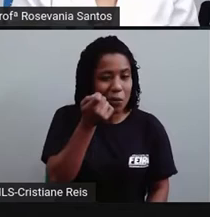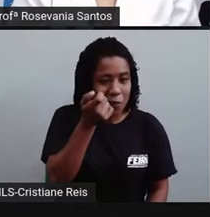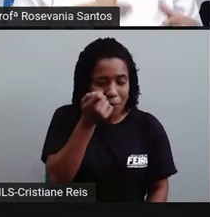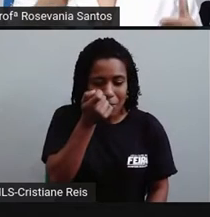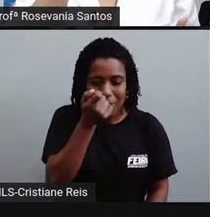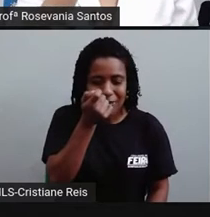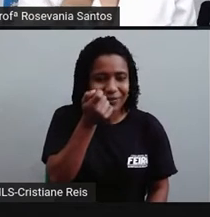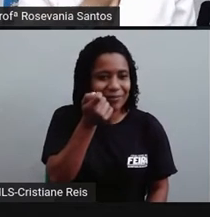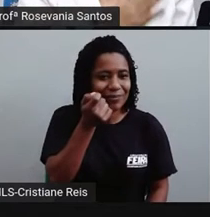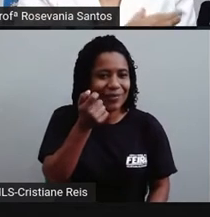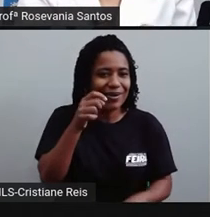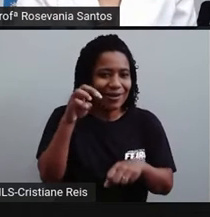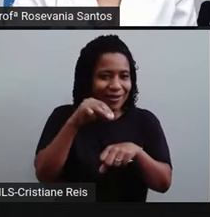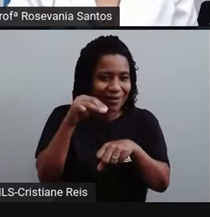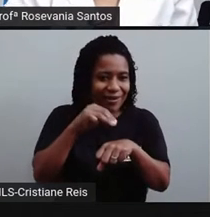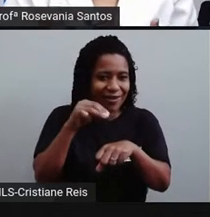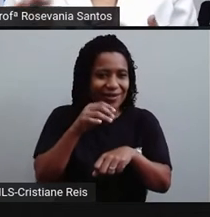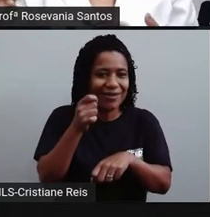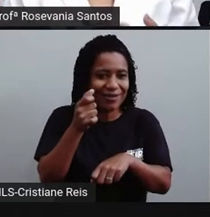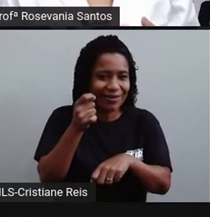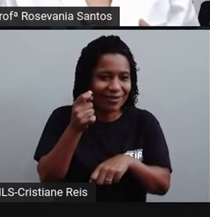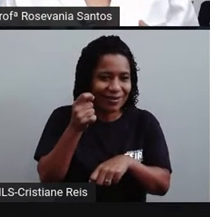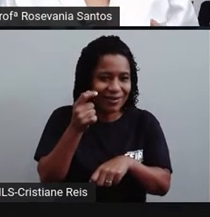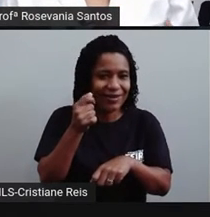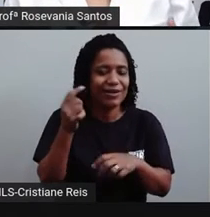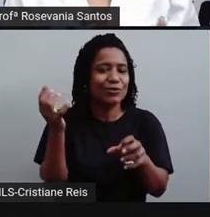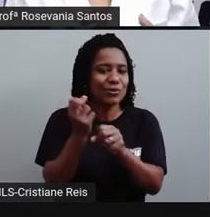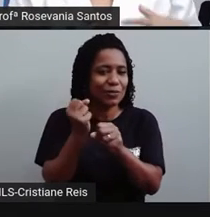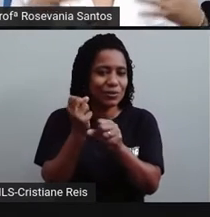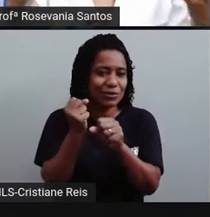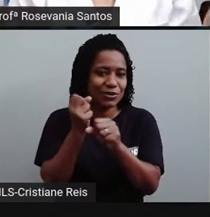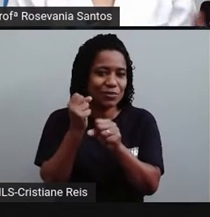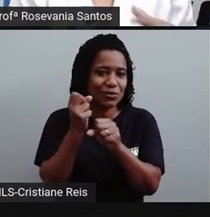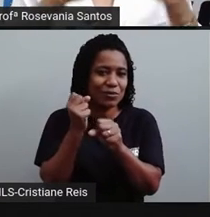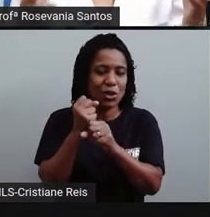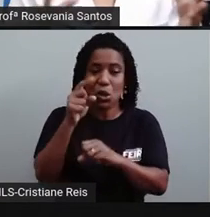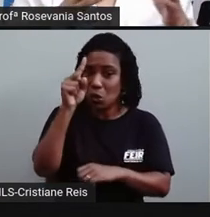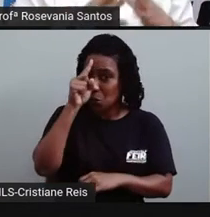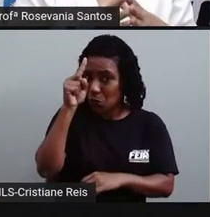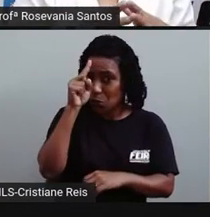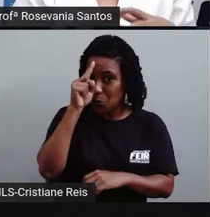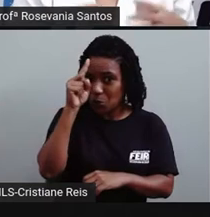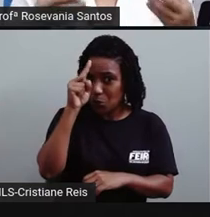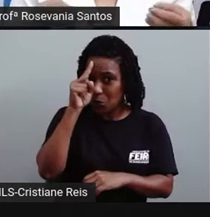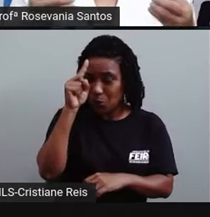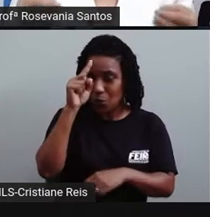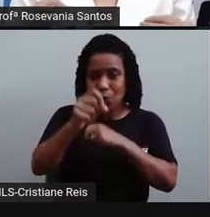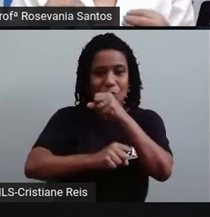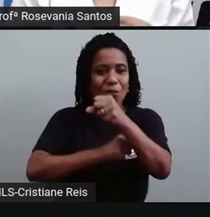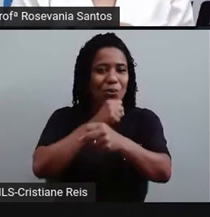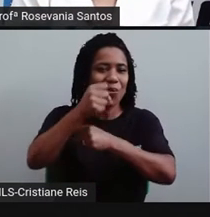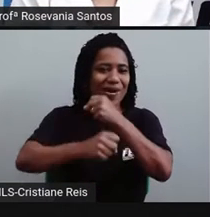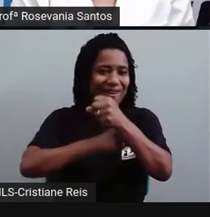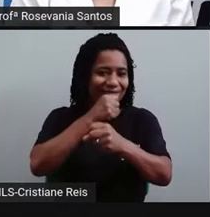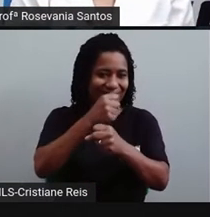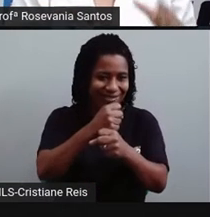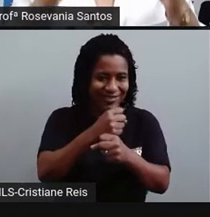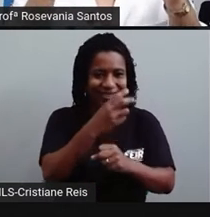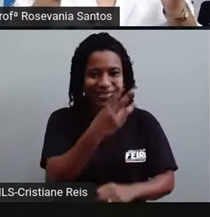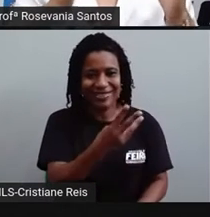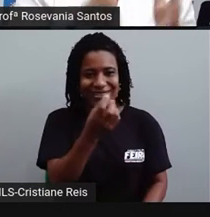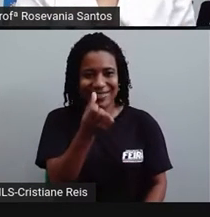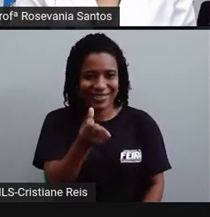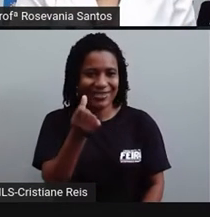sobrando, eu vou somando todos os dias, até formar os 365 dias lá, que é um ano.